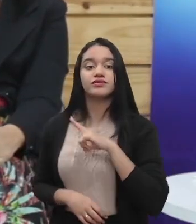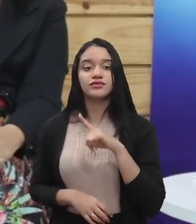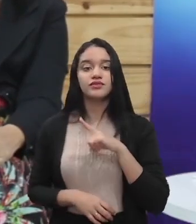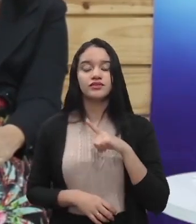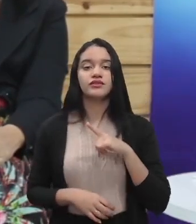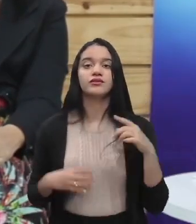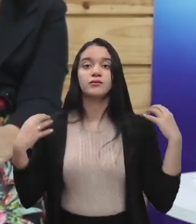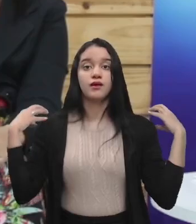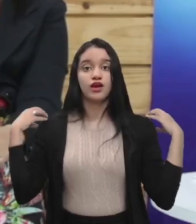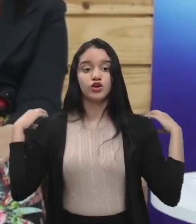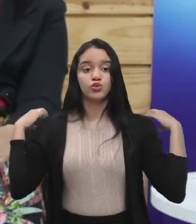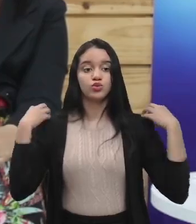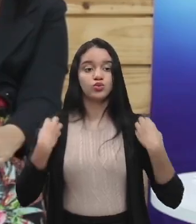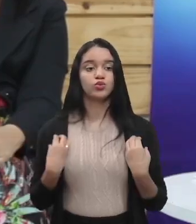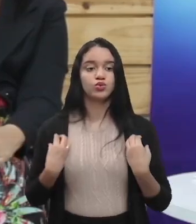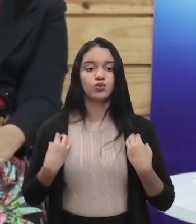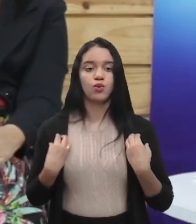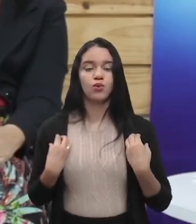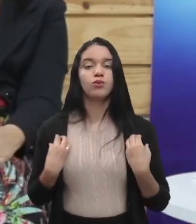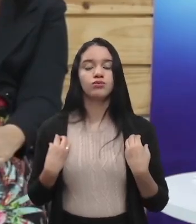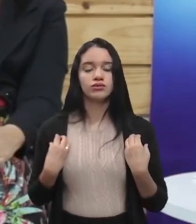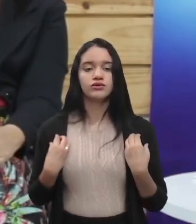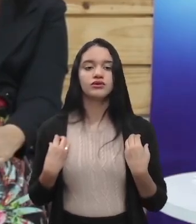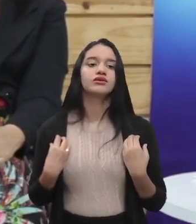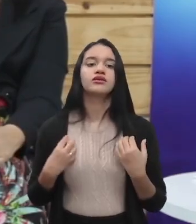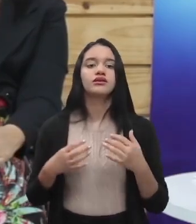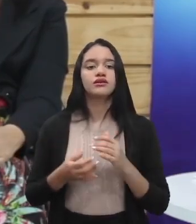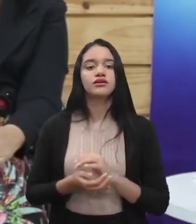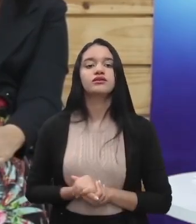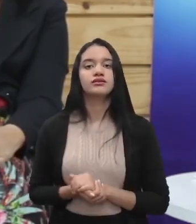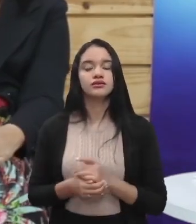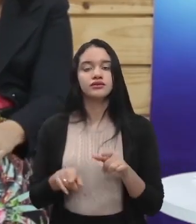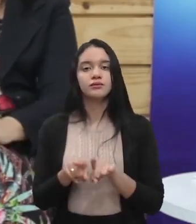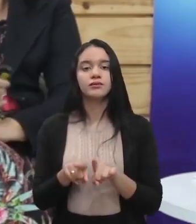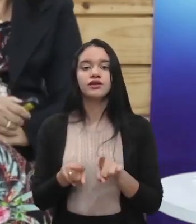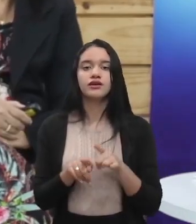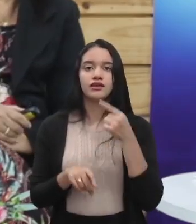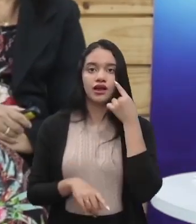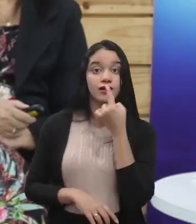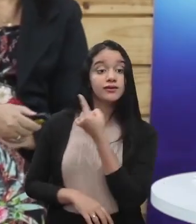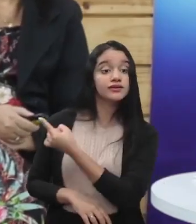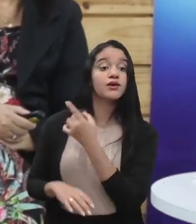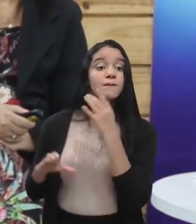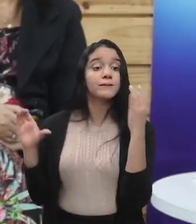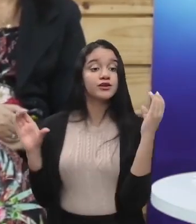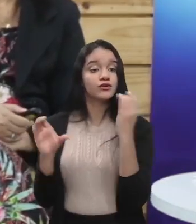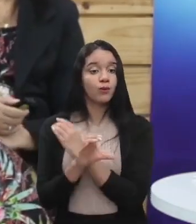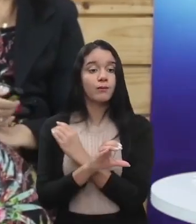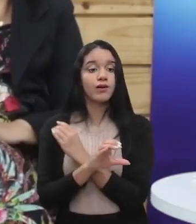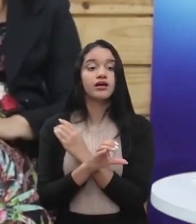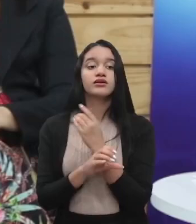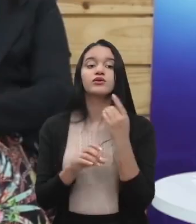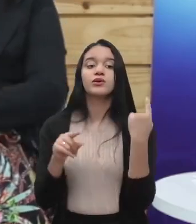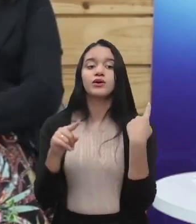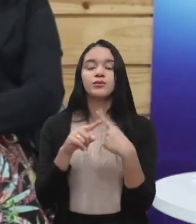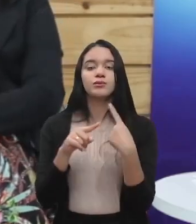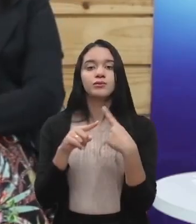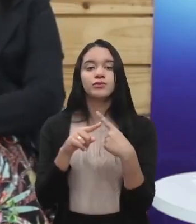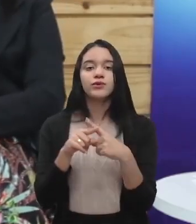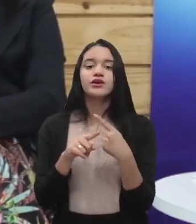alças nos ombros para espaço confinado. Na minha concepção, o paraquedista, ele é o mais completo, porque ele consegue